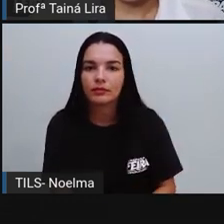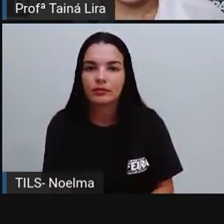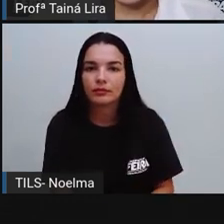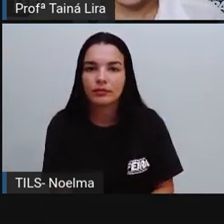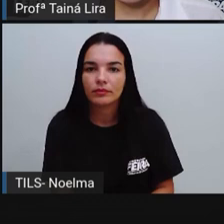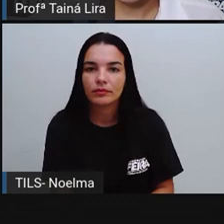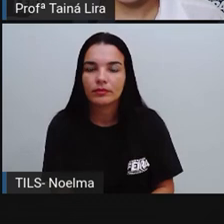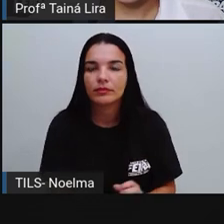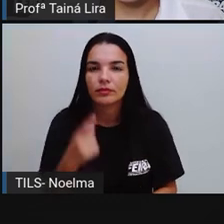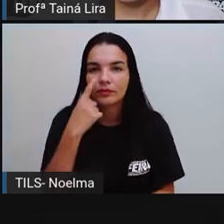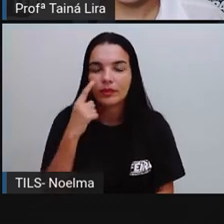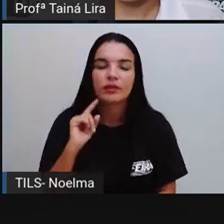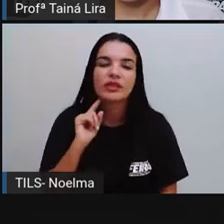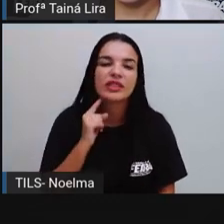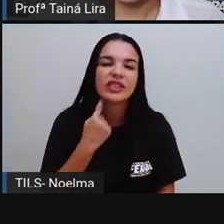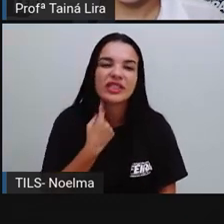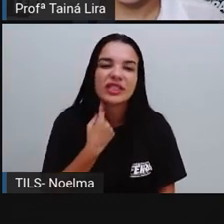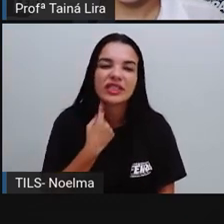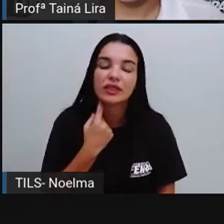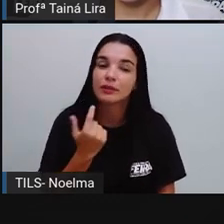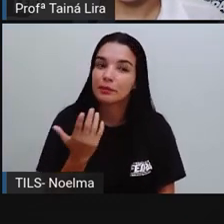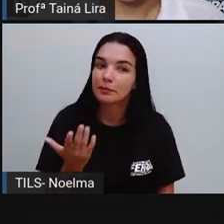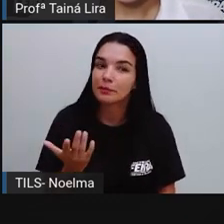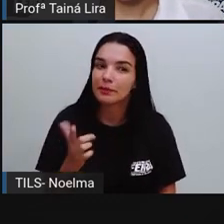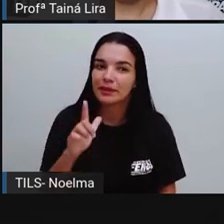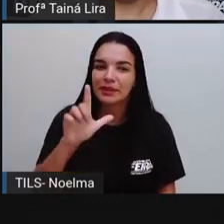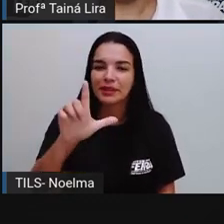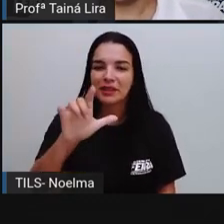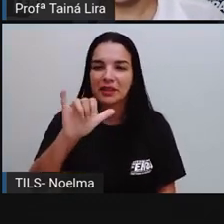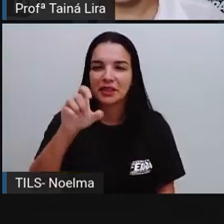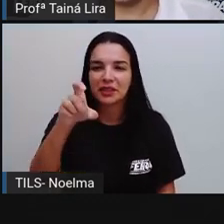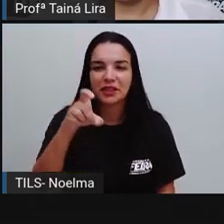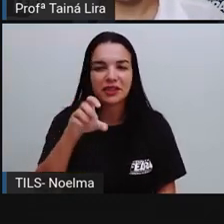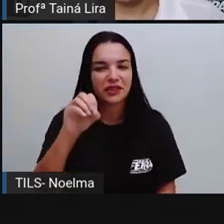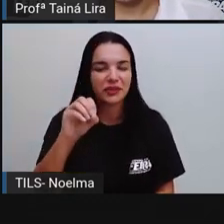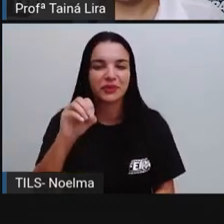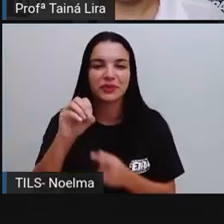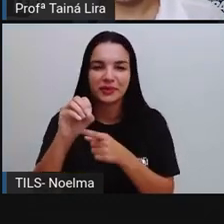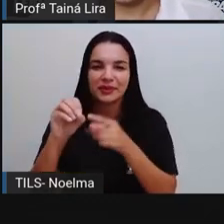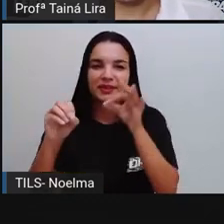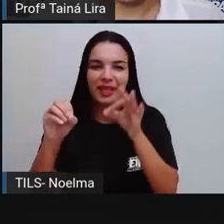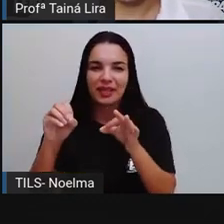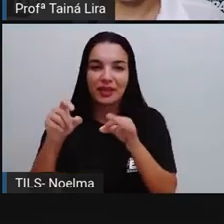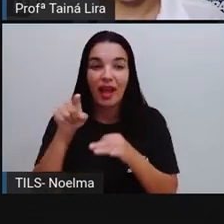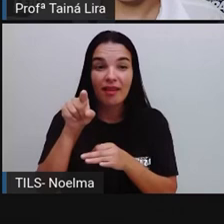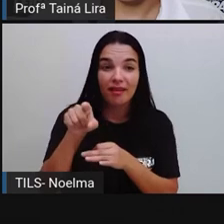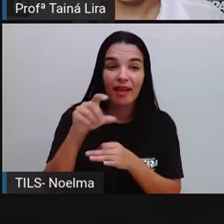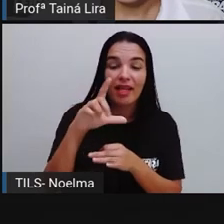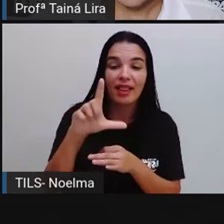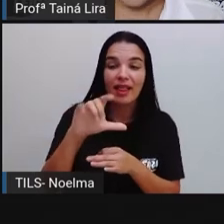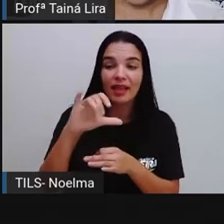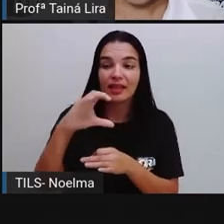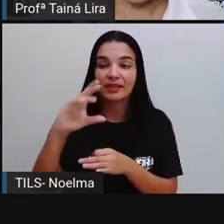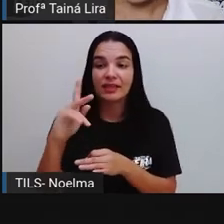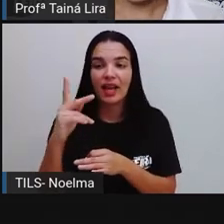Lixo, Que é com X e tá com CH, Ó, Chulé, Chacoalhou,